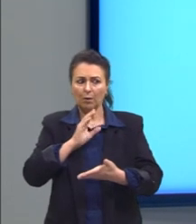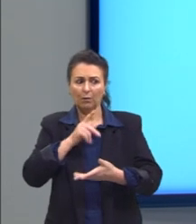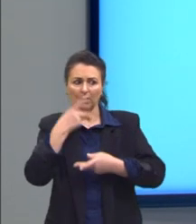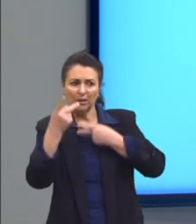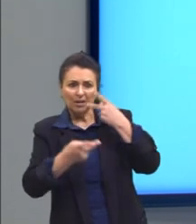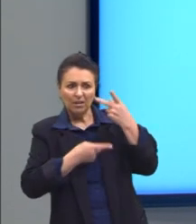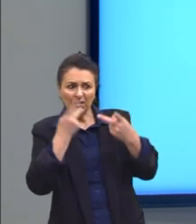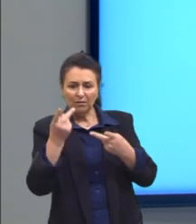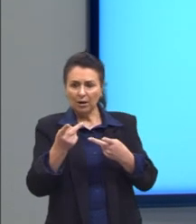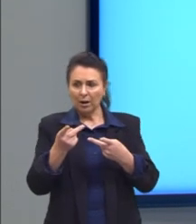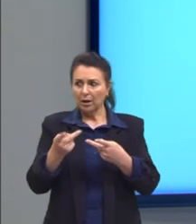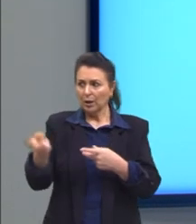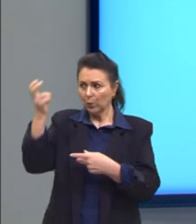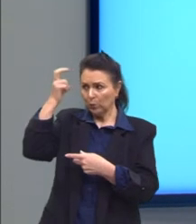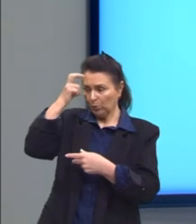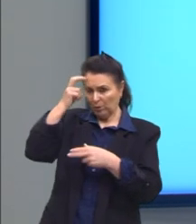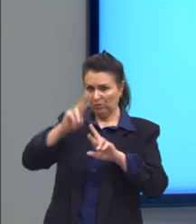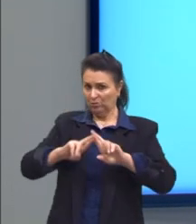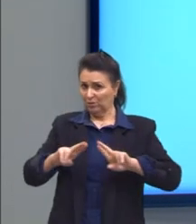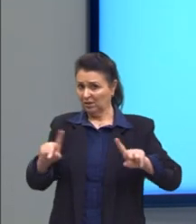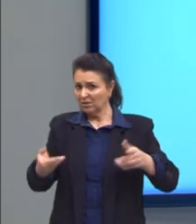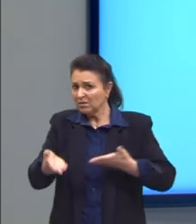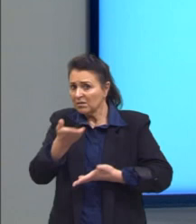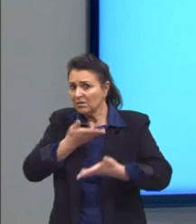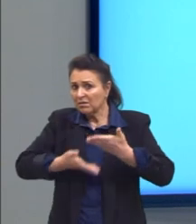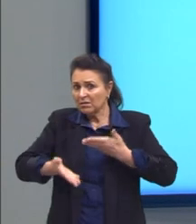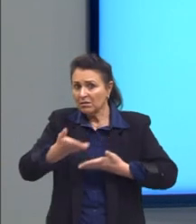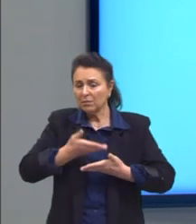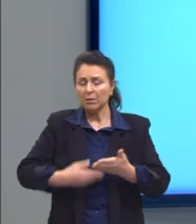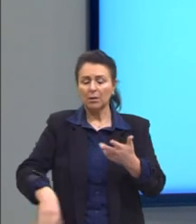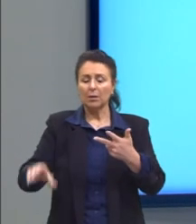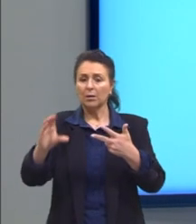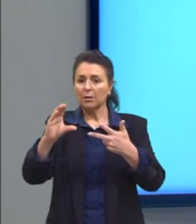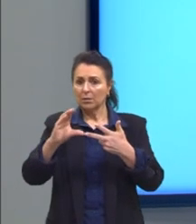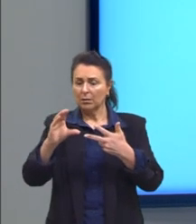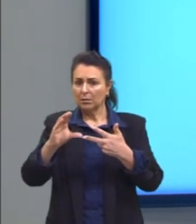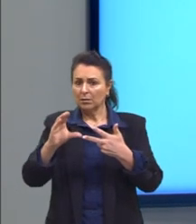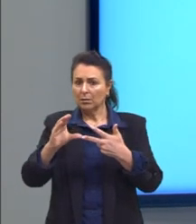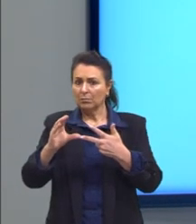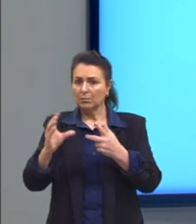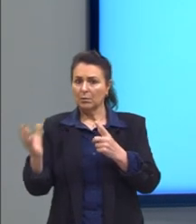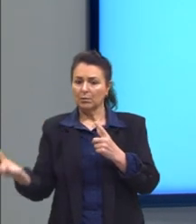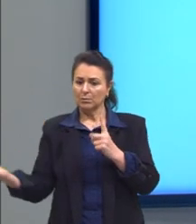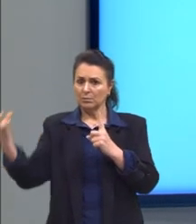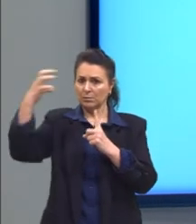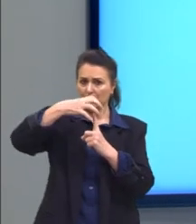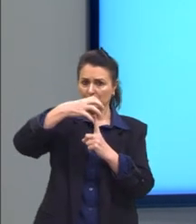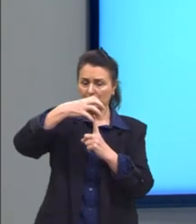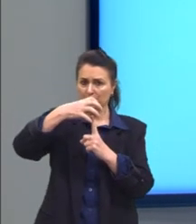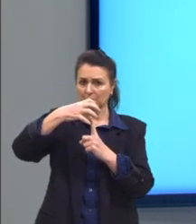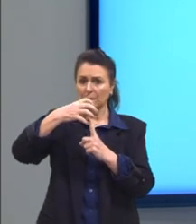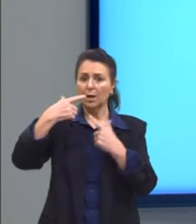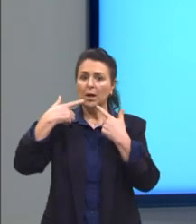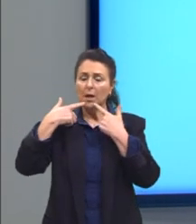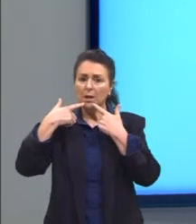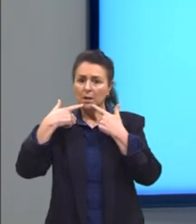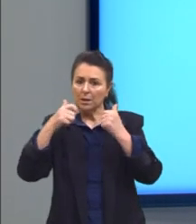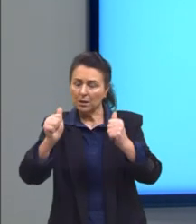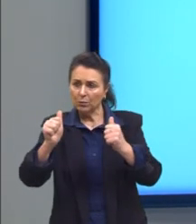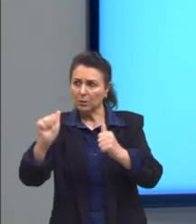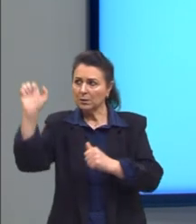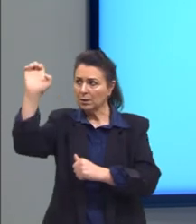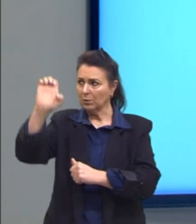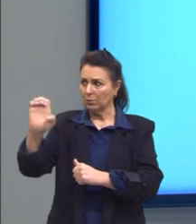de línguas e culturas diferentes? Letra C. Sobreposição das línguas europeias sobre as